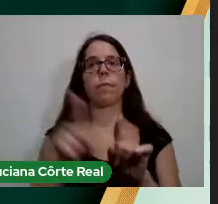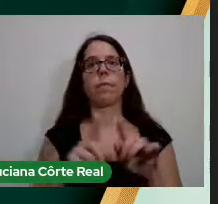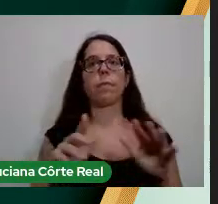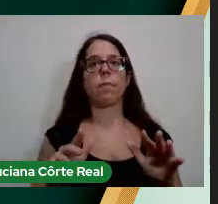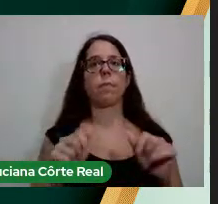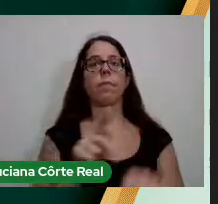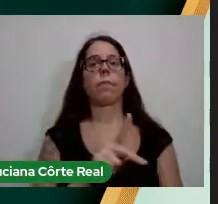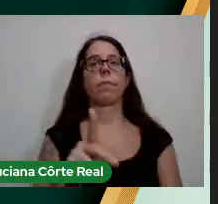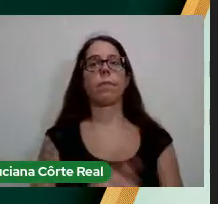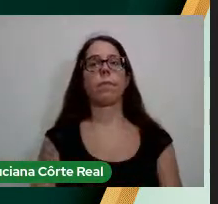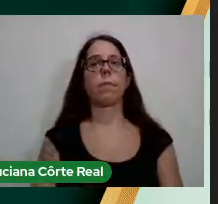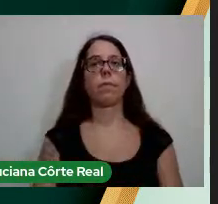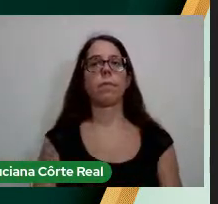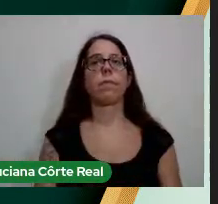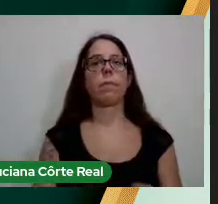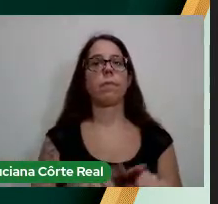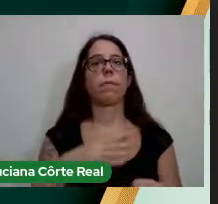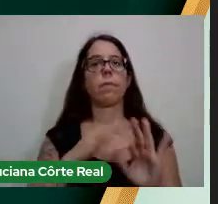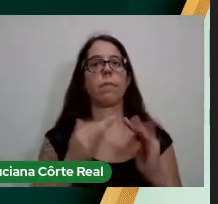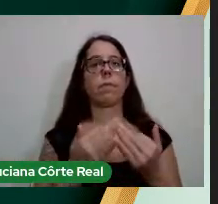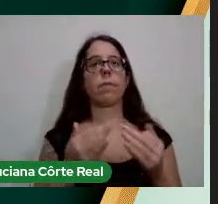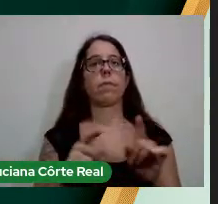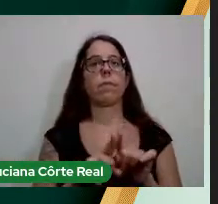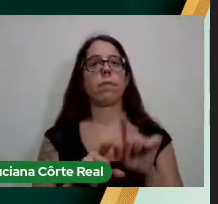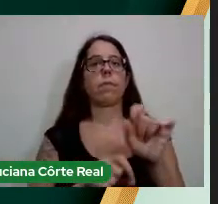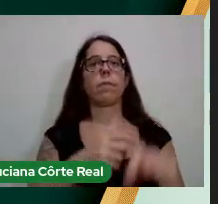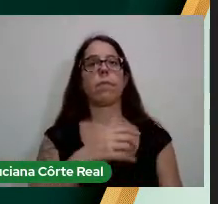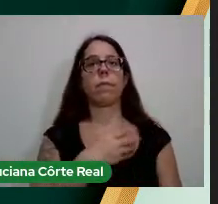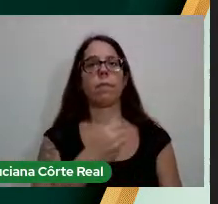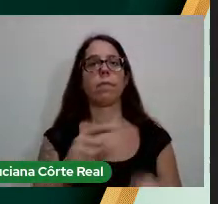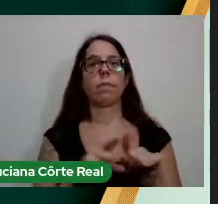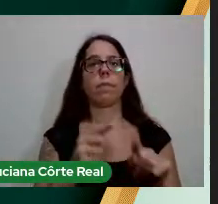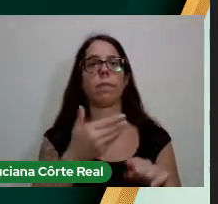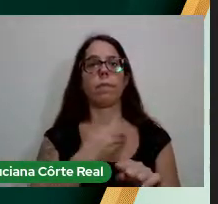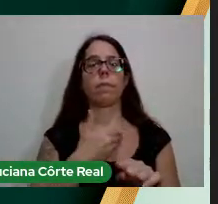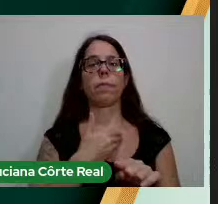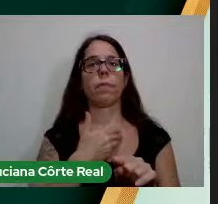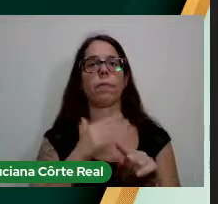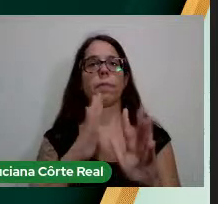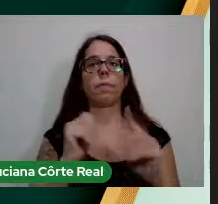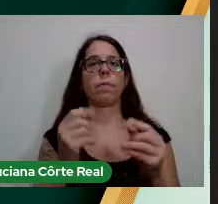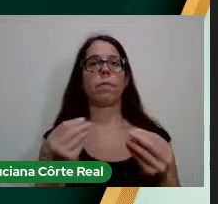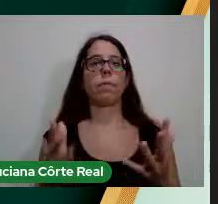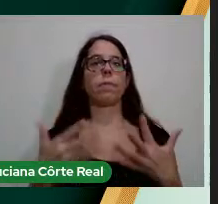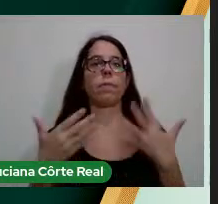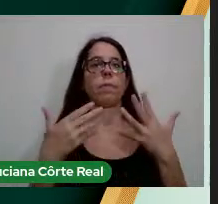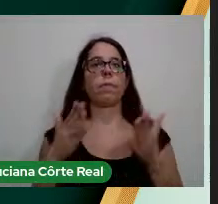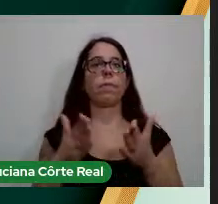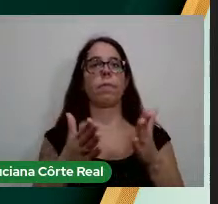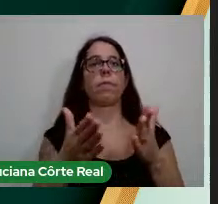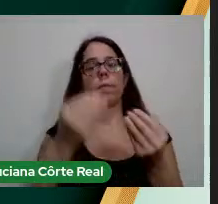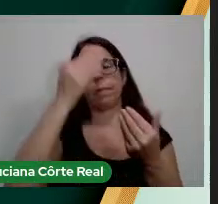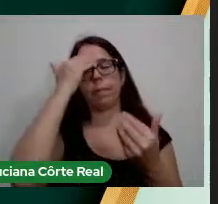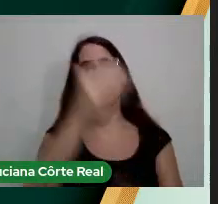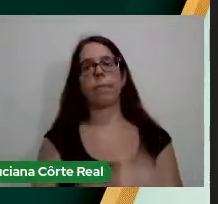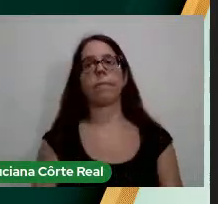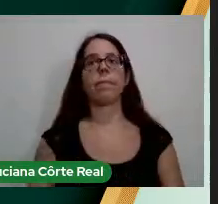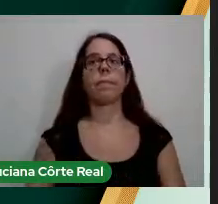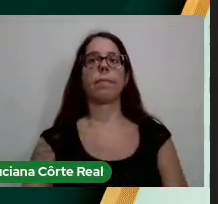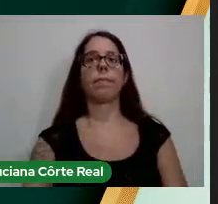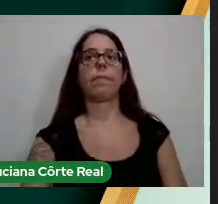os professores, aos meus filhos, familiares e amigas Que muito me incentivaram durante essa caminhada Muito obrigada